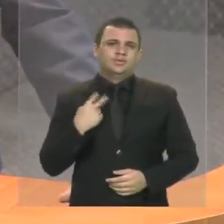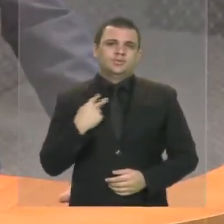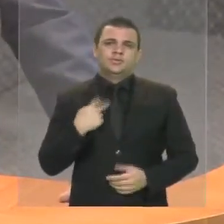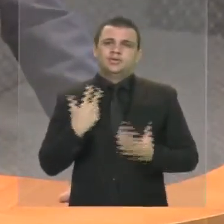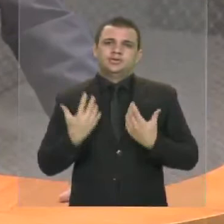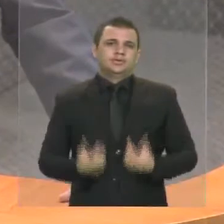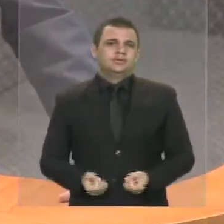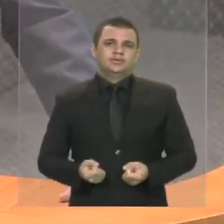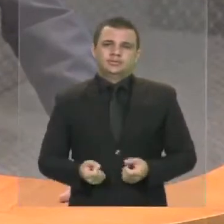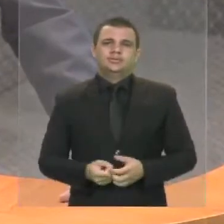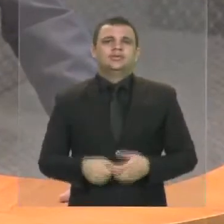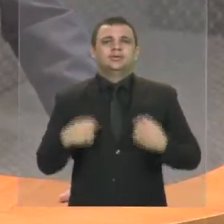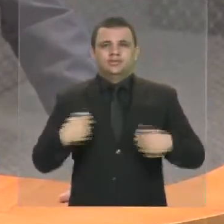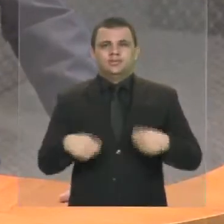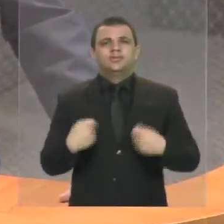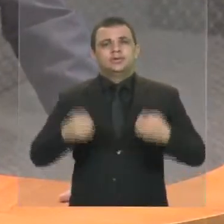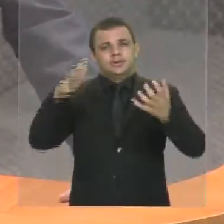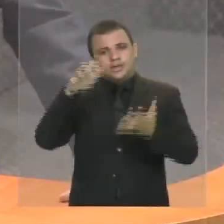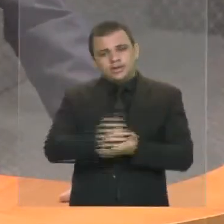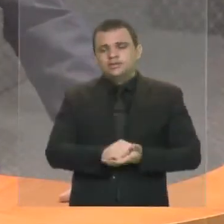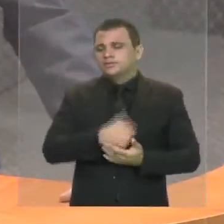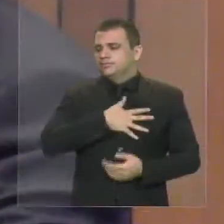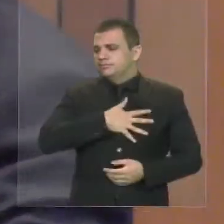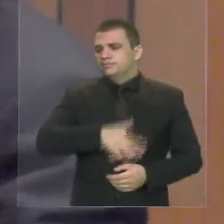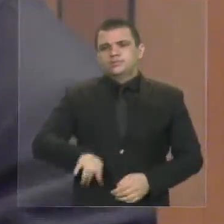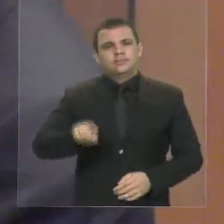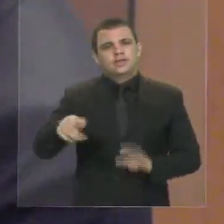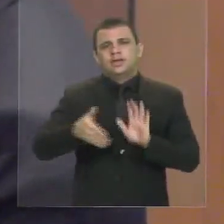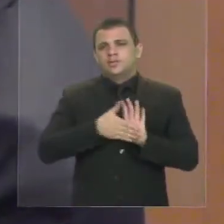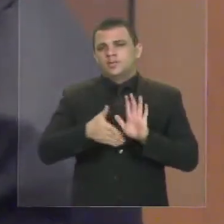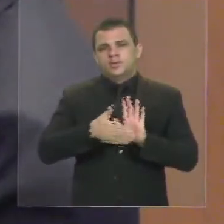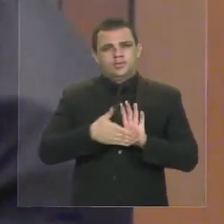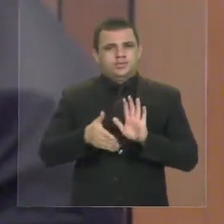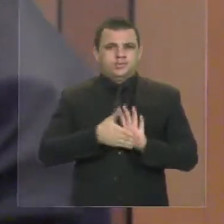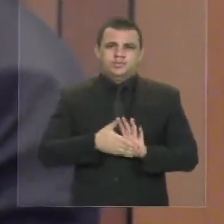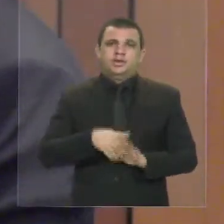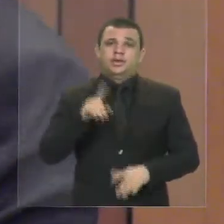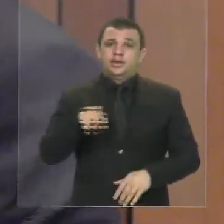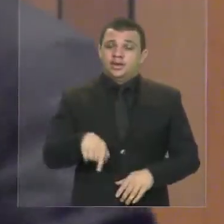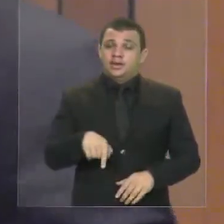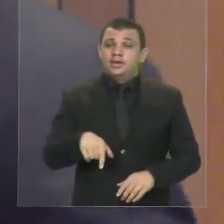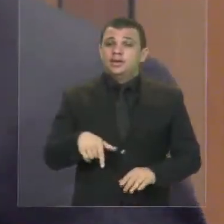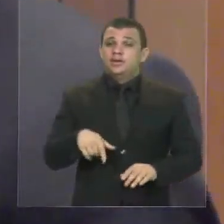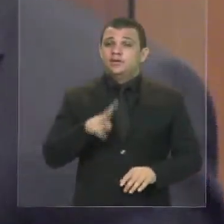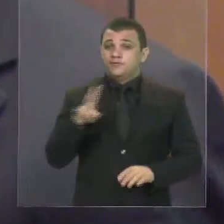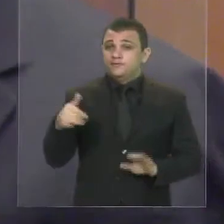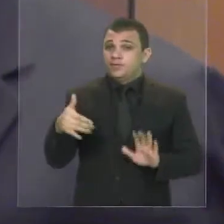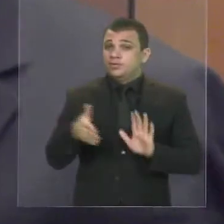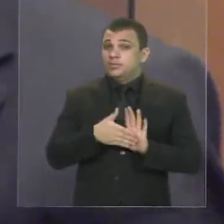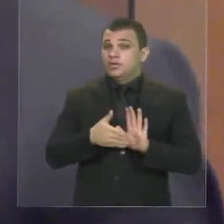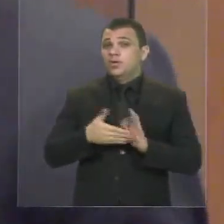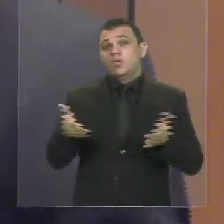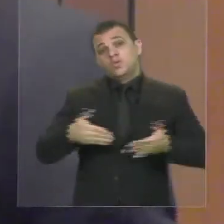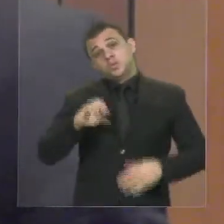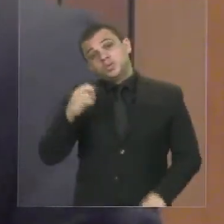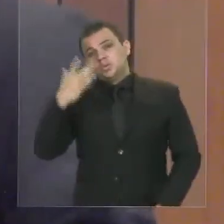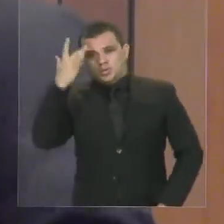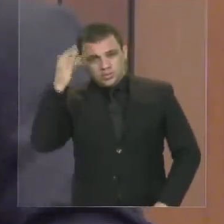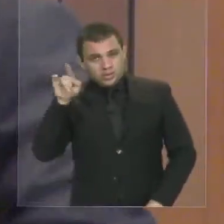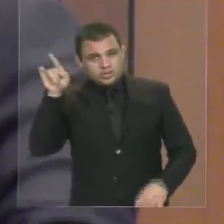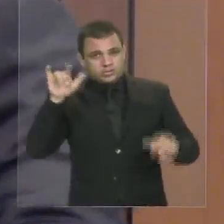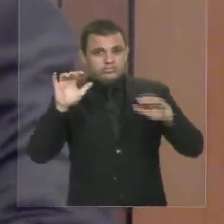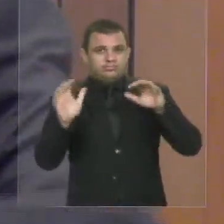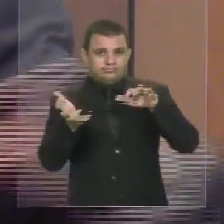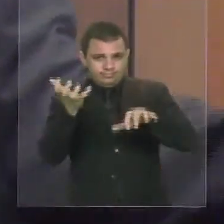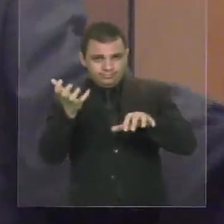repúdio a esta proposição que vai à pauta hoje ou amanhã no Congresso Nacional, e